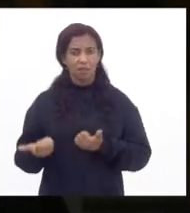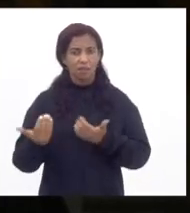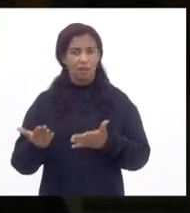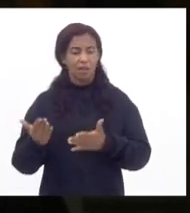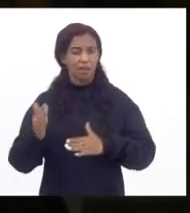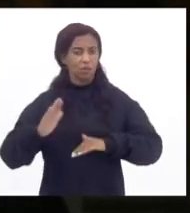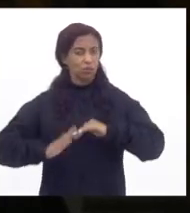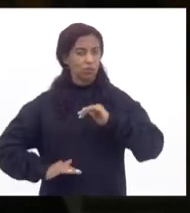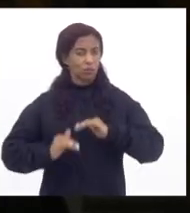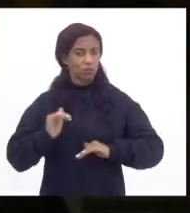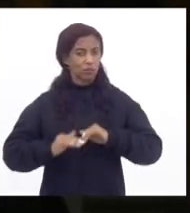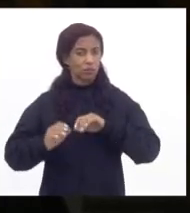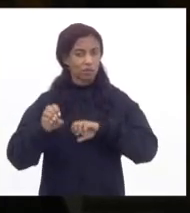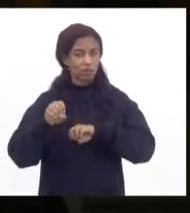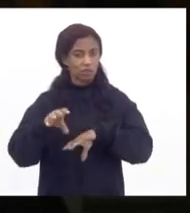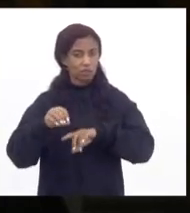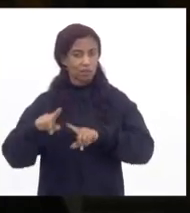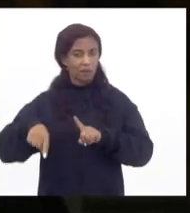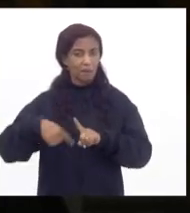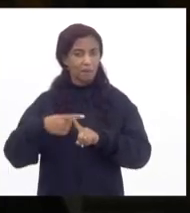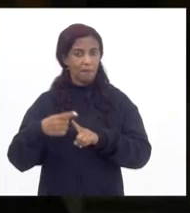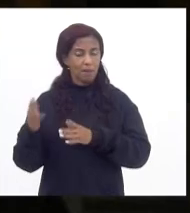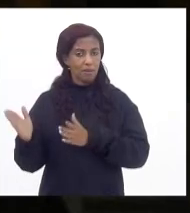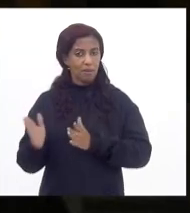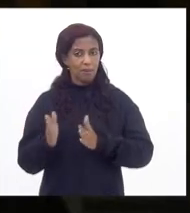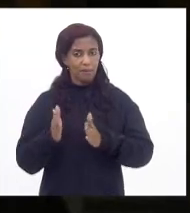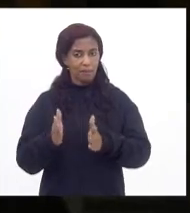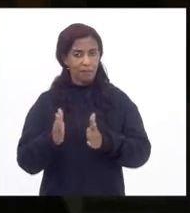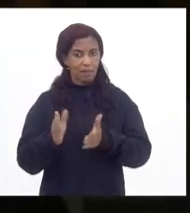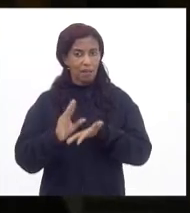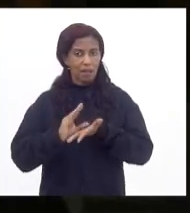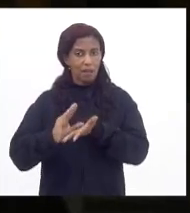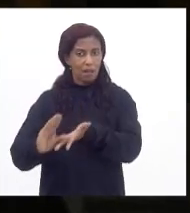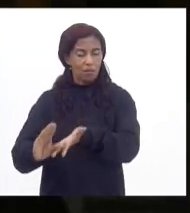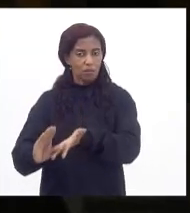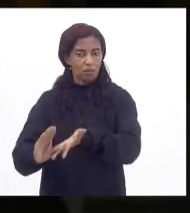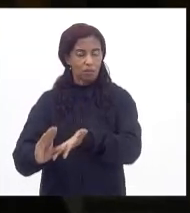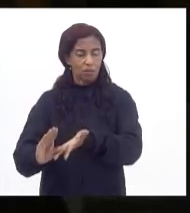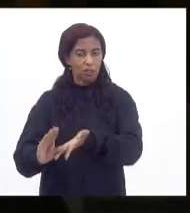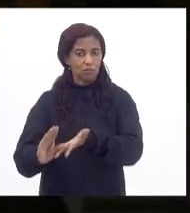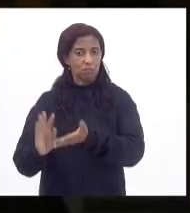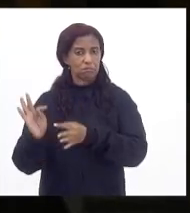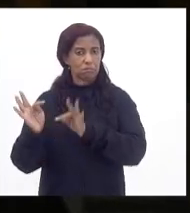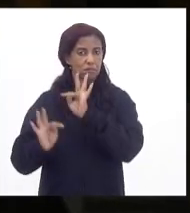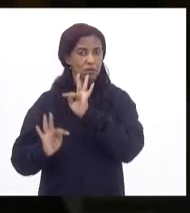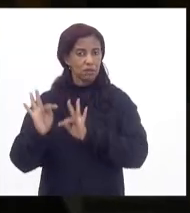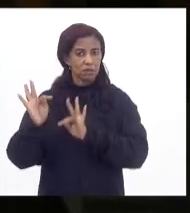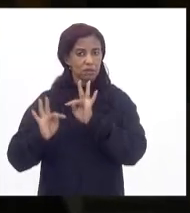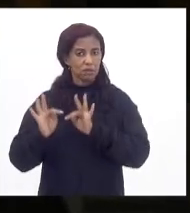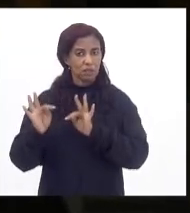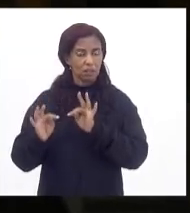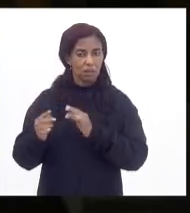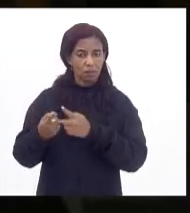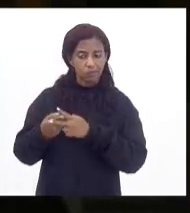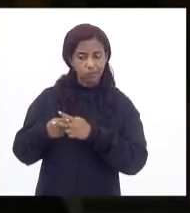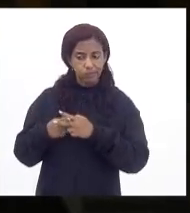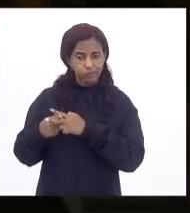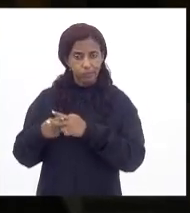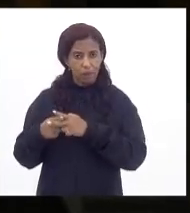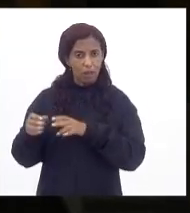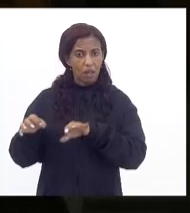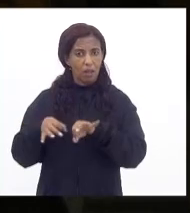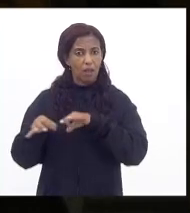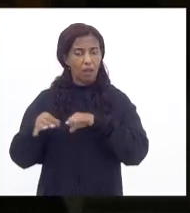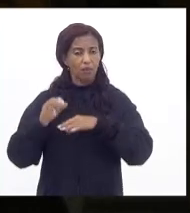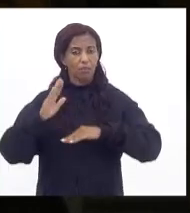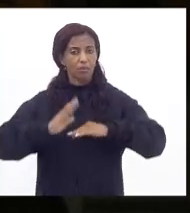profissionais de educação mais uma parcela do auxílio tecnológico para aperfeiçoar as condições